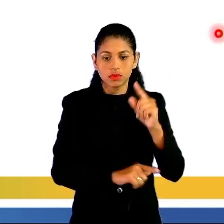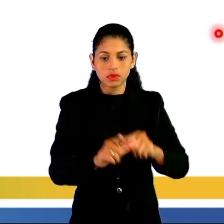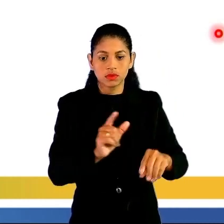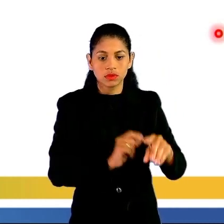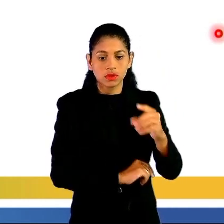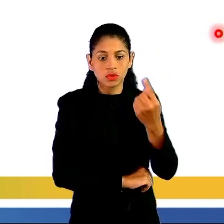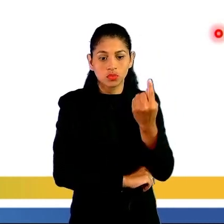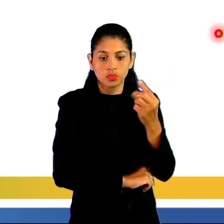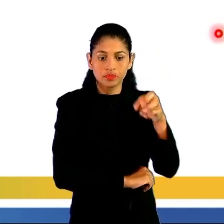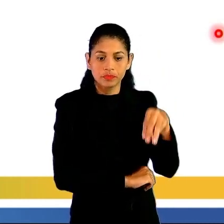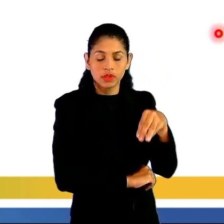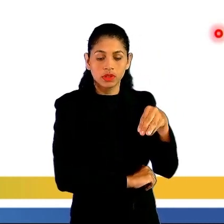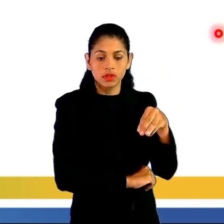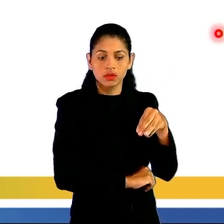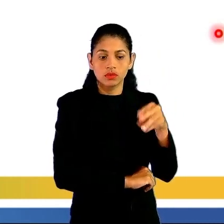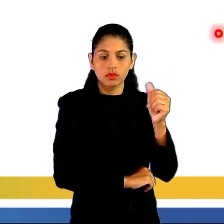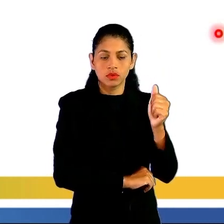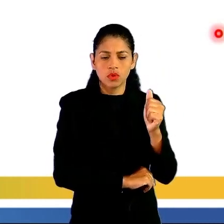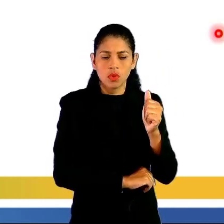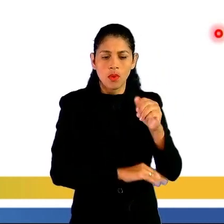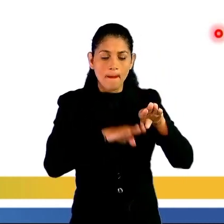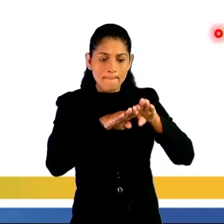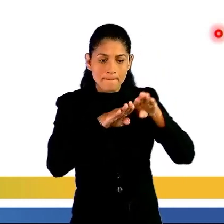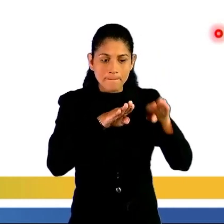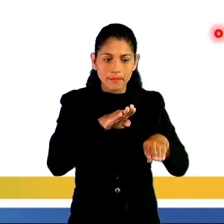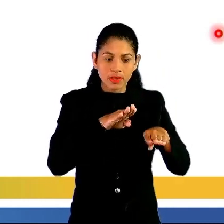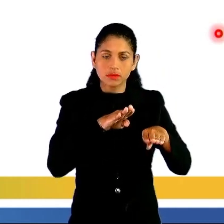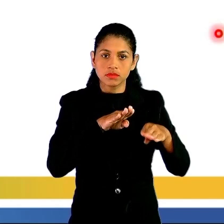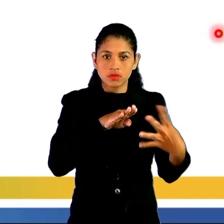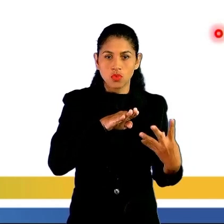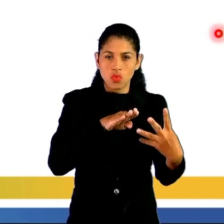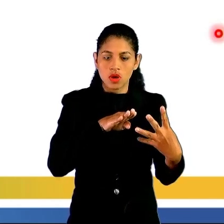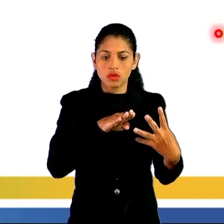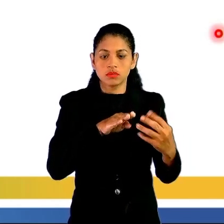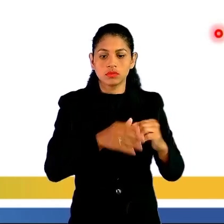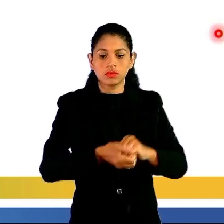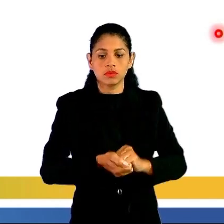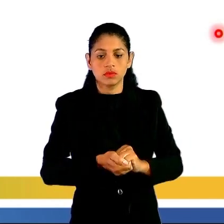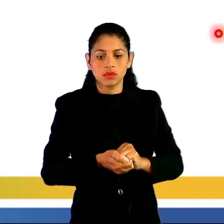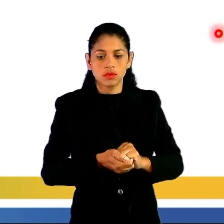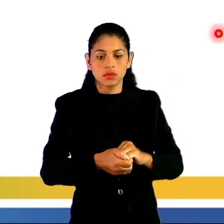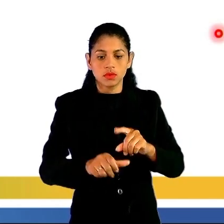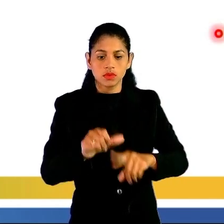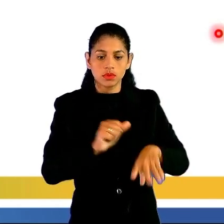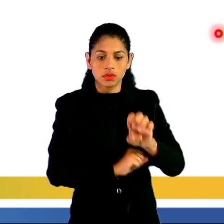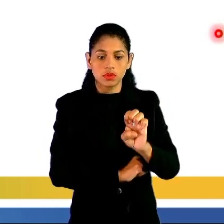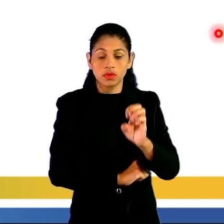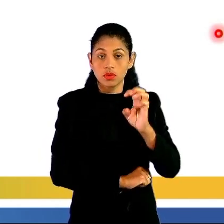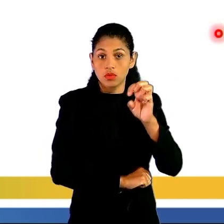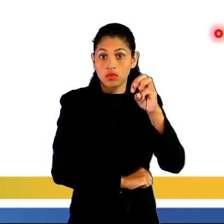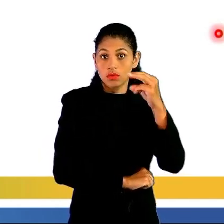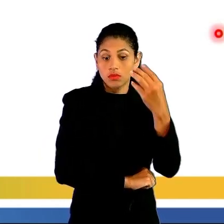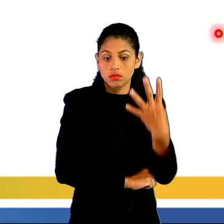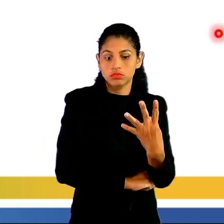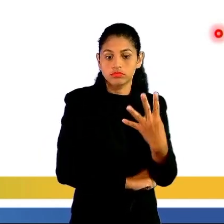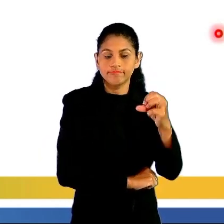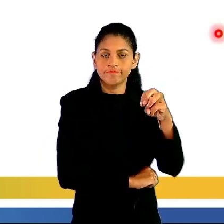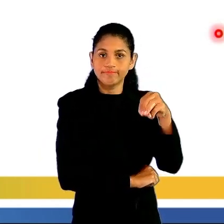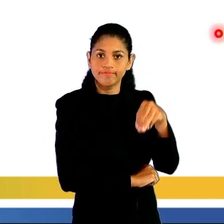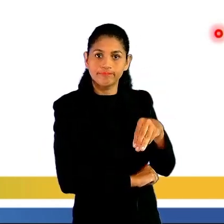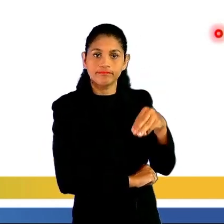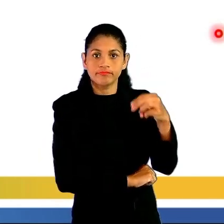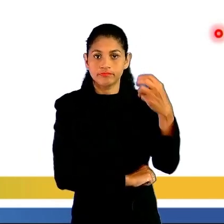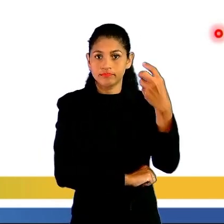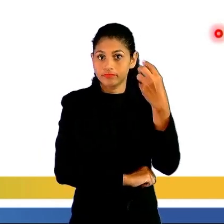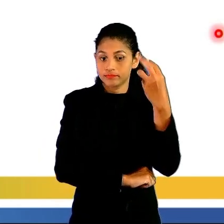cúbicos de água. E transbordará mais de 4 metros cúbicos de água. Agora nós vamos descobrir